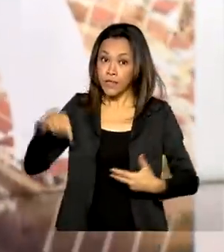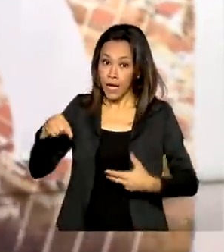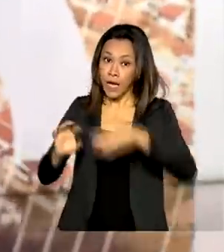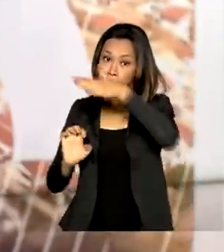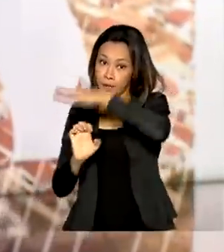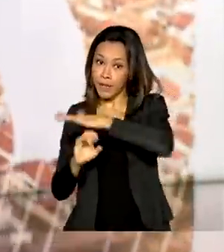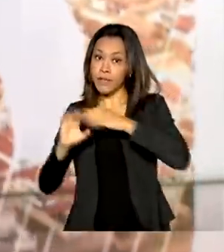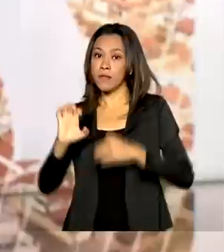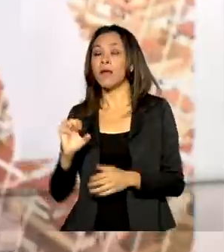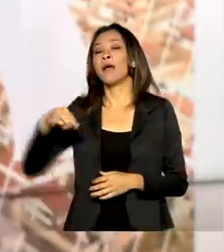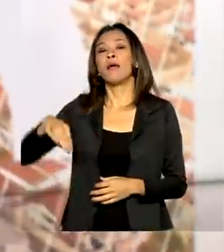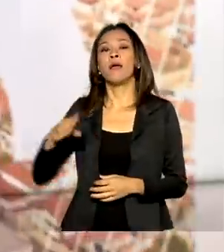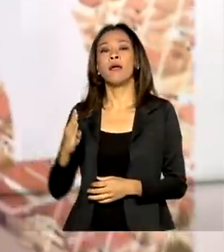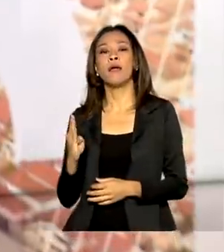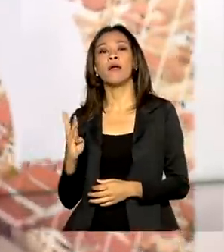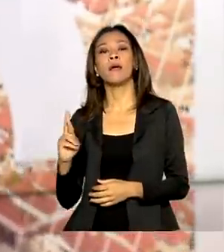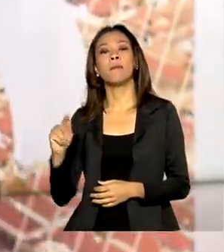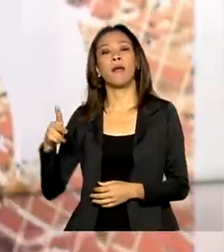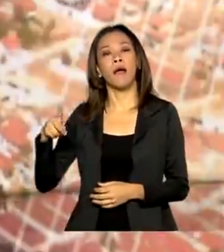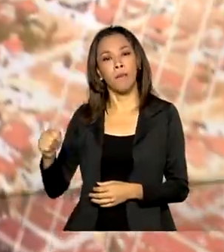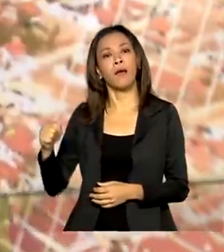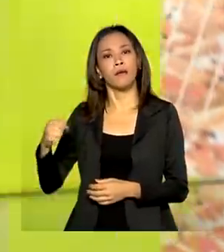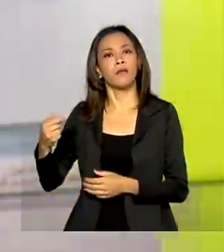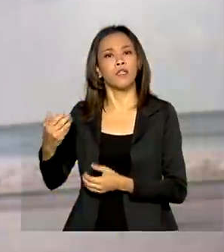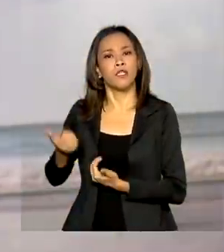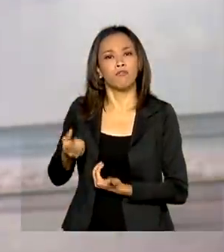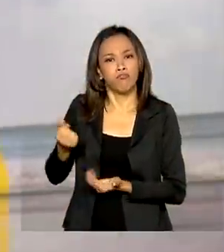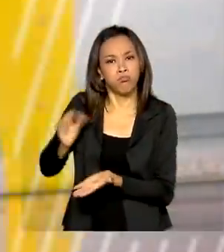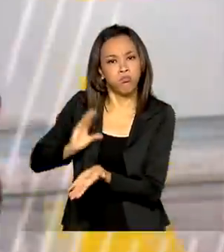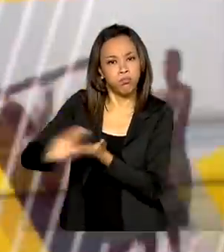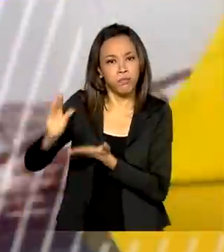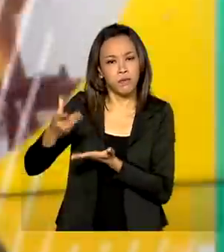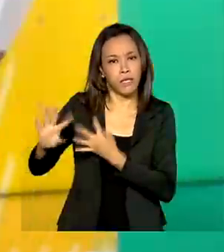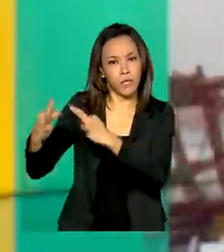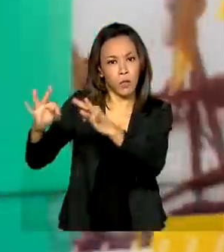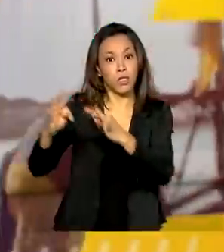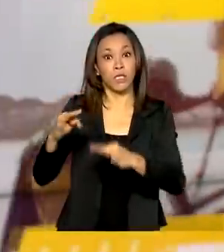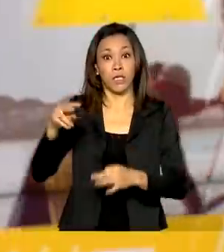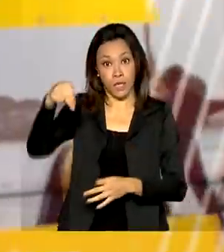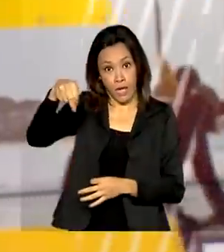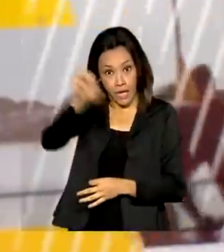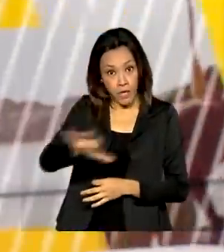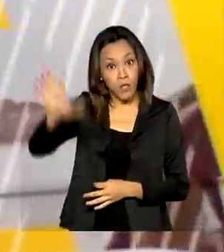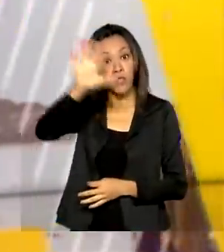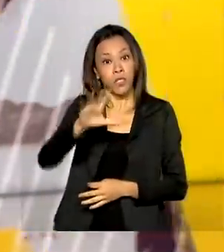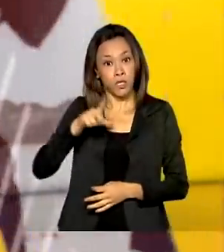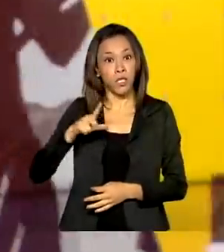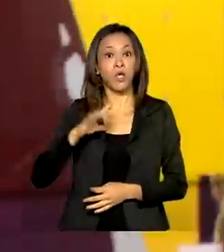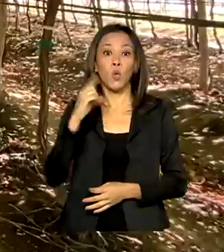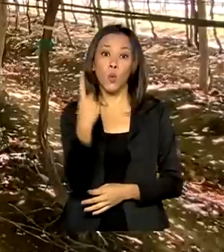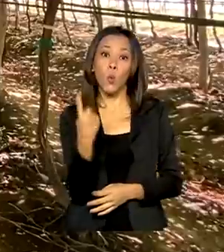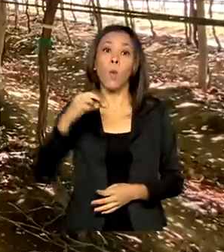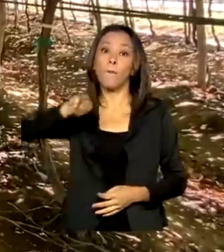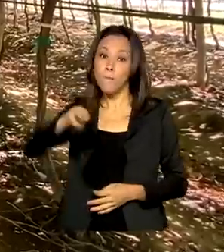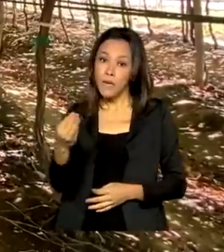Um projeto que será desenvolvido na região nordeste tem investimento previsto de 1 milhão e 300 mil reais.